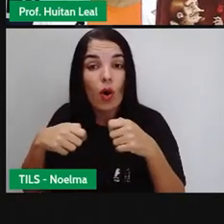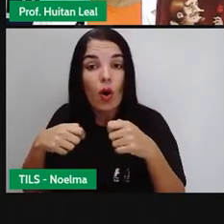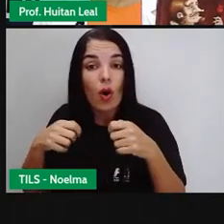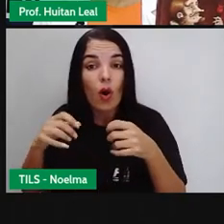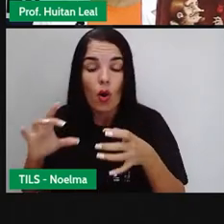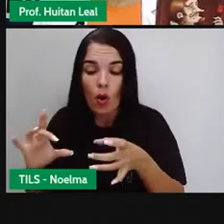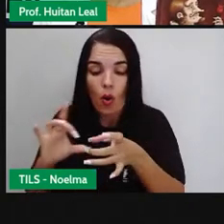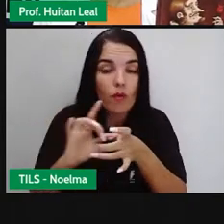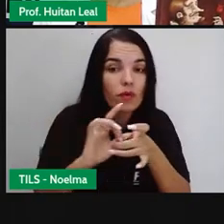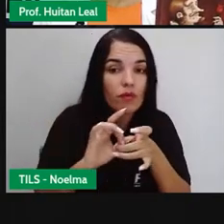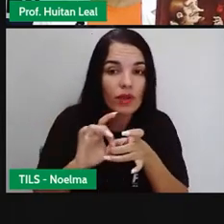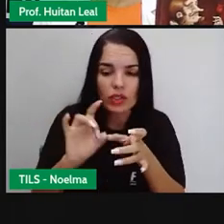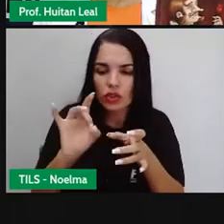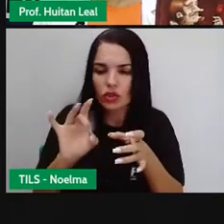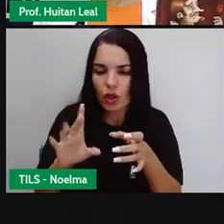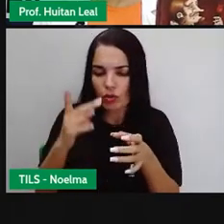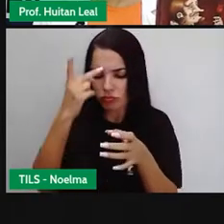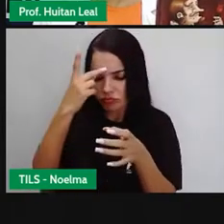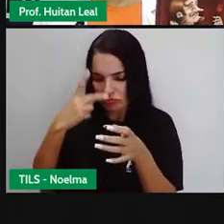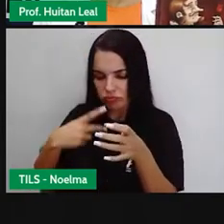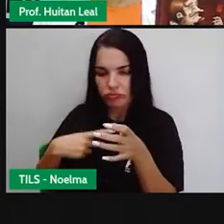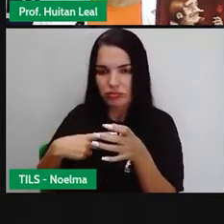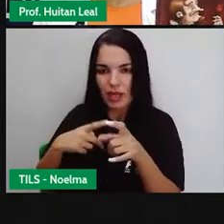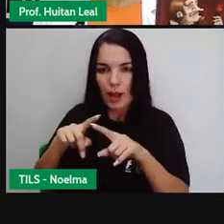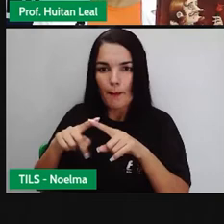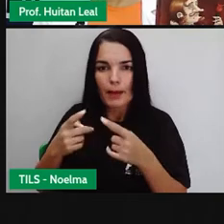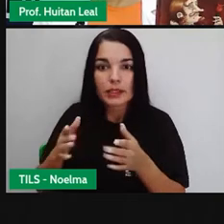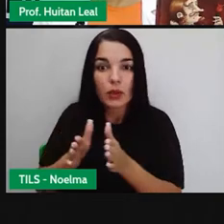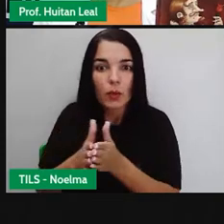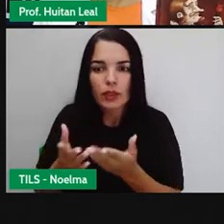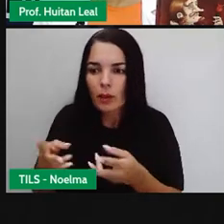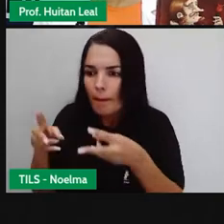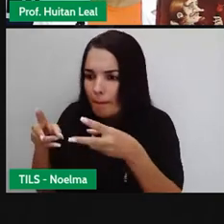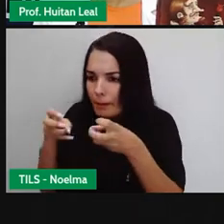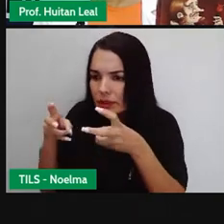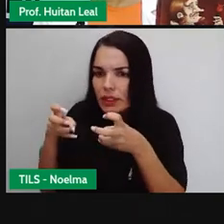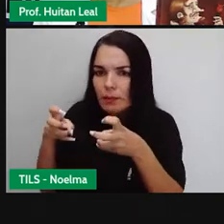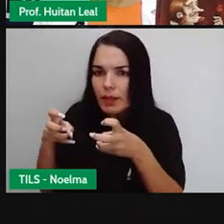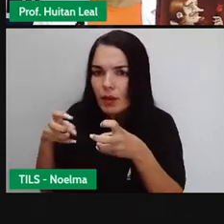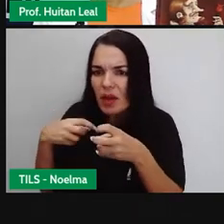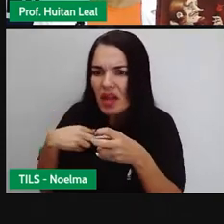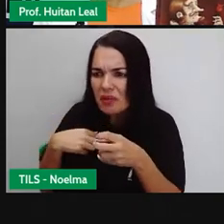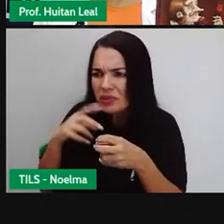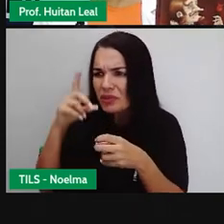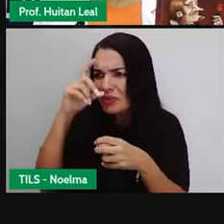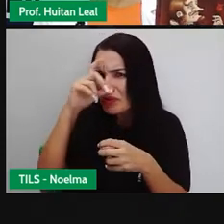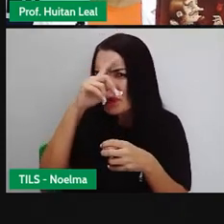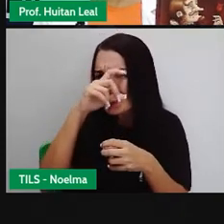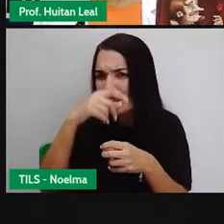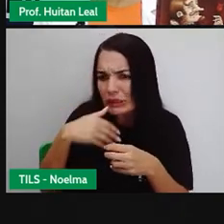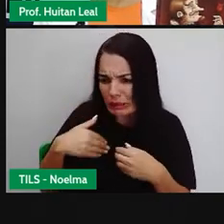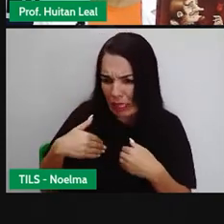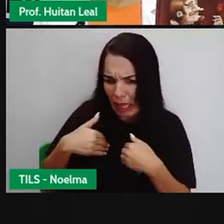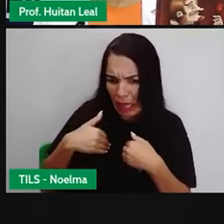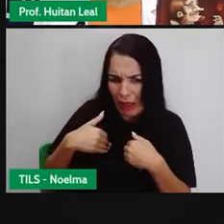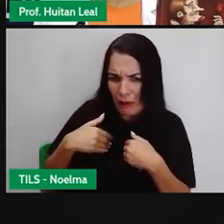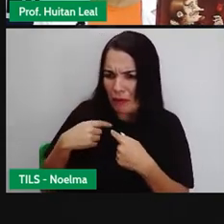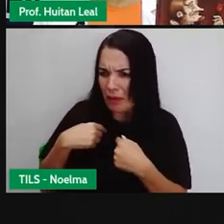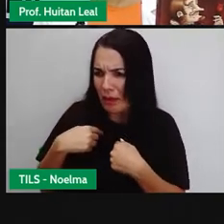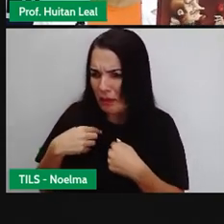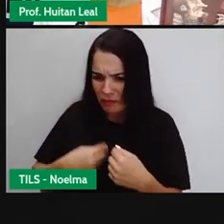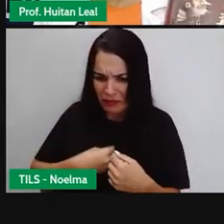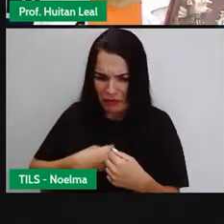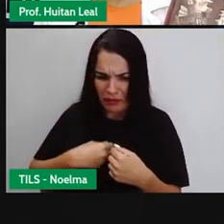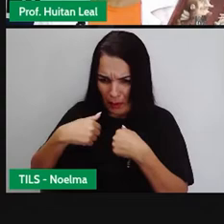percebeu como ele era, ele mudou de comportamento. Então, ele não suportou viver consigo mesmo.